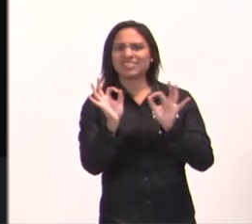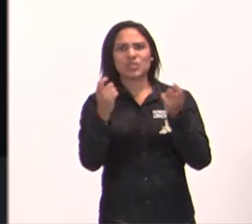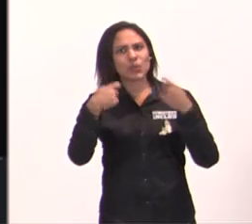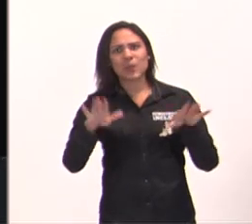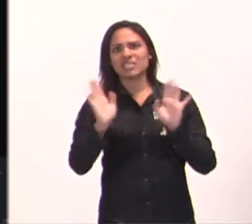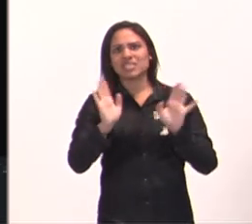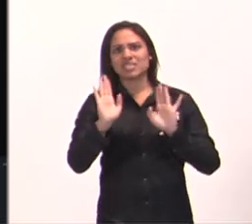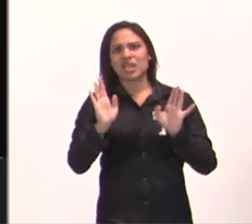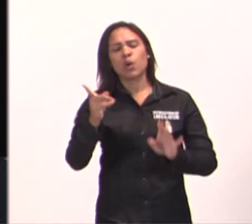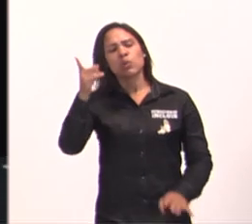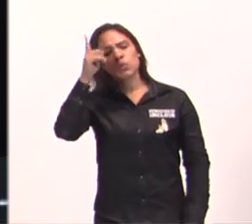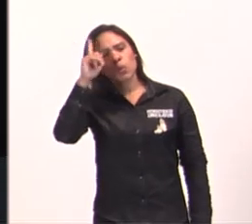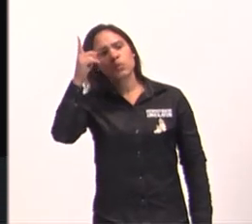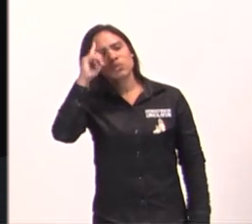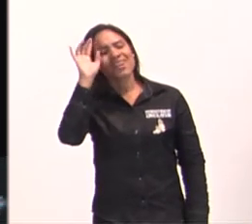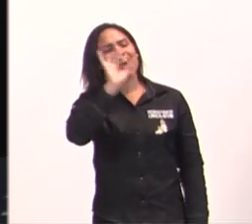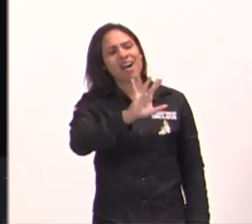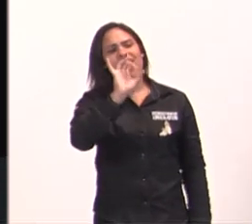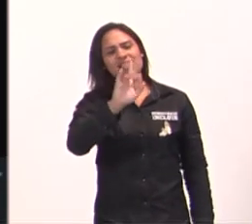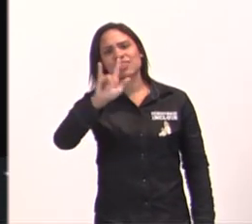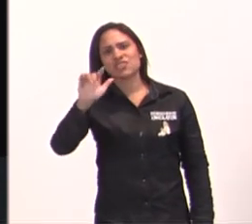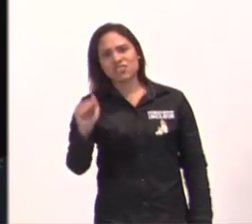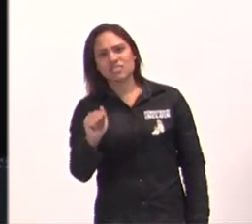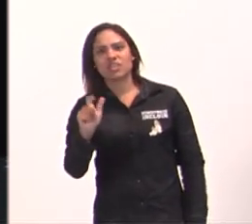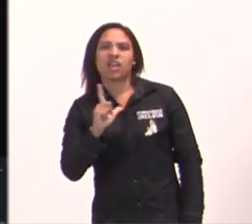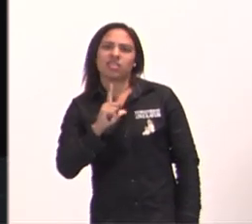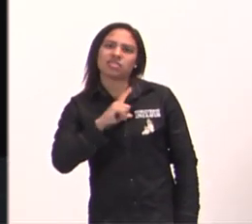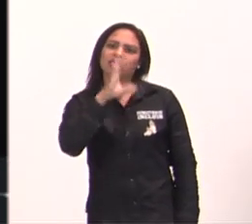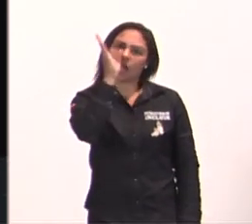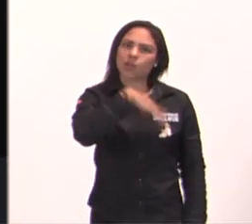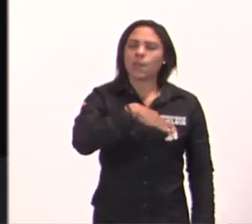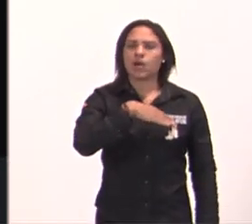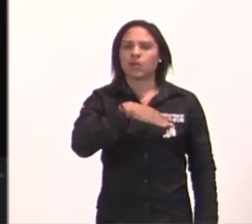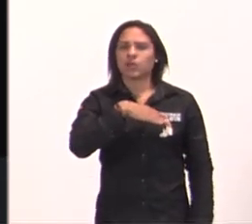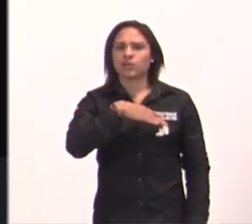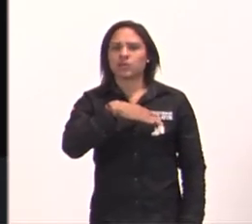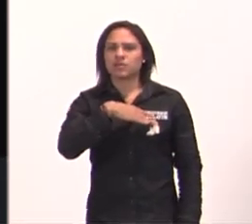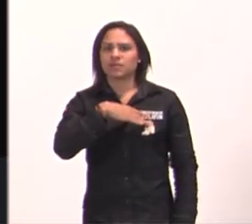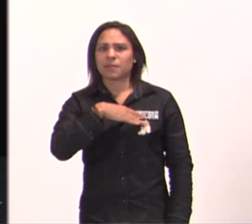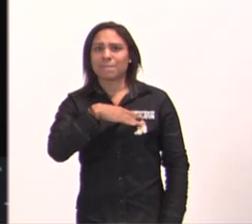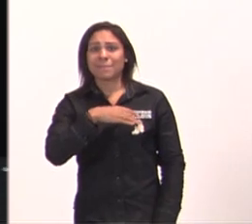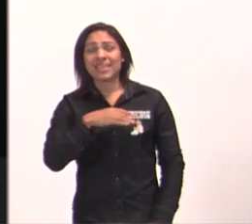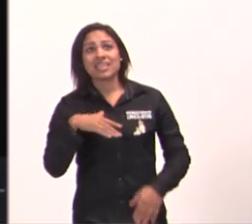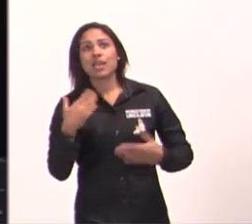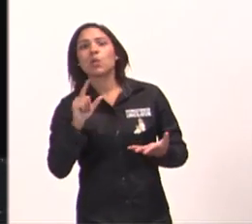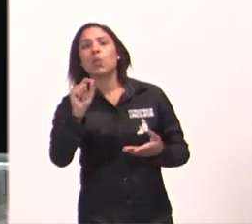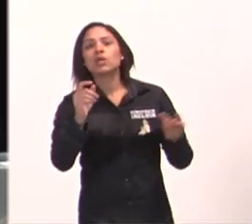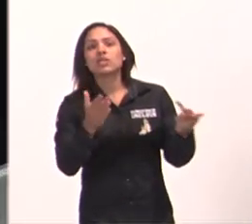o mal de amanhã, amanhã eu sofro, a maioria das coisas, você pensa que vai vir, nem vem, quando vem, vem mais devagar do que você imaginava,